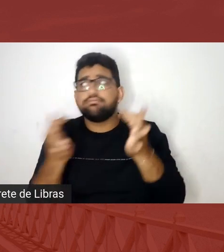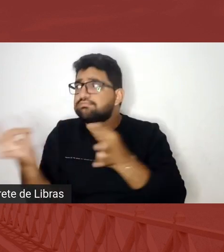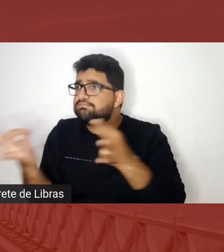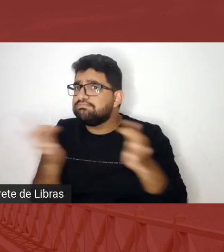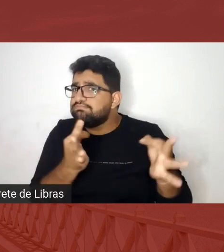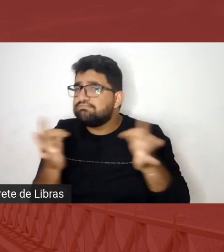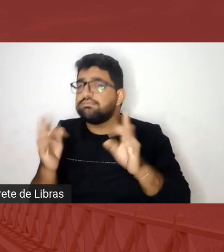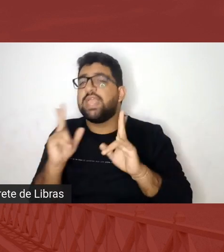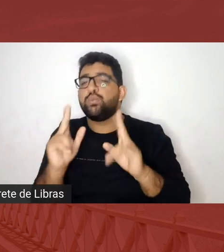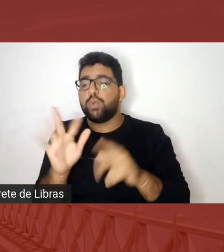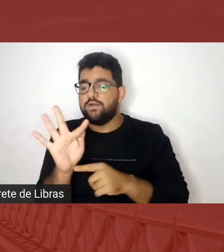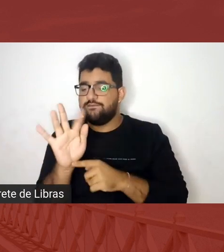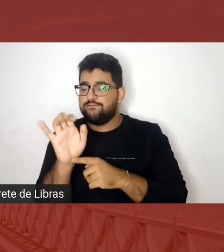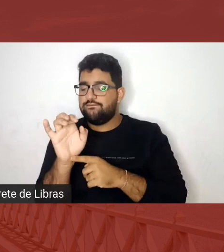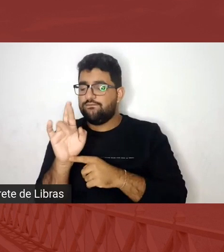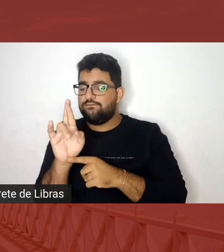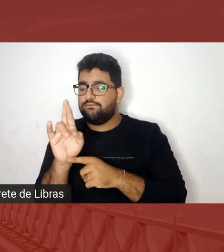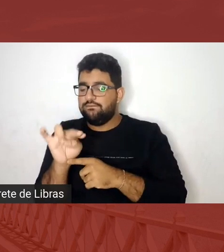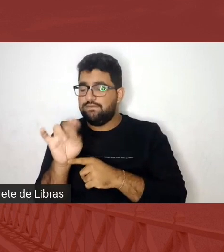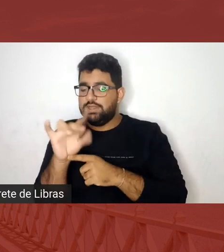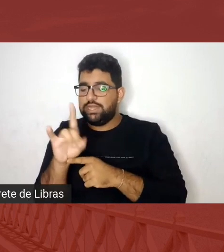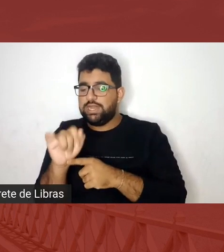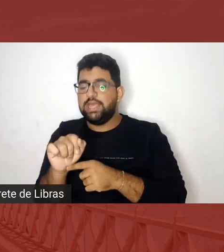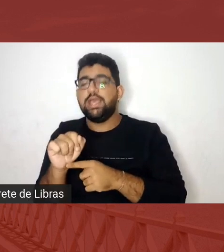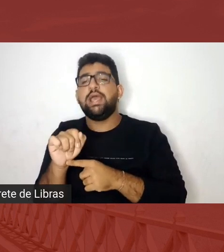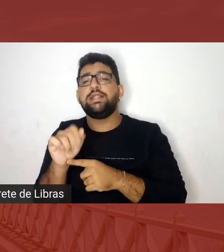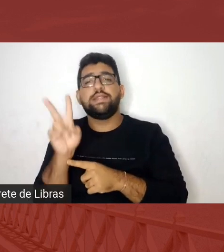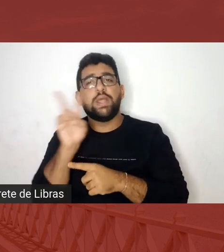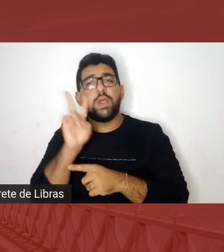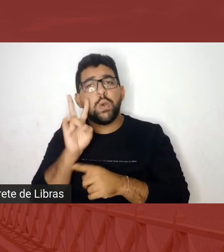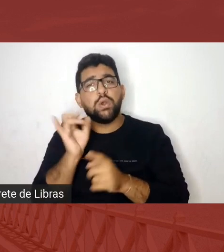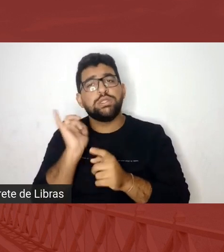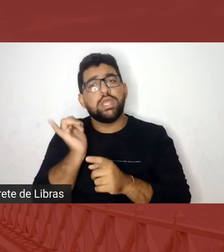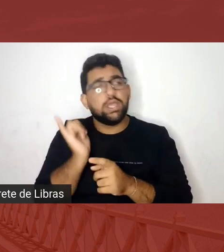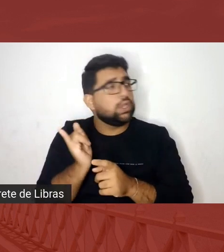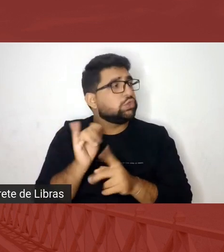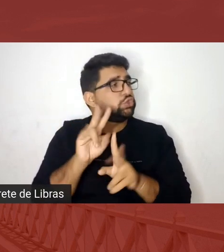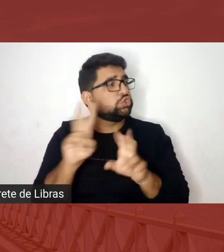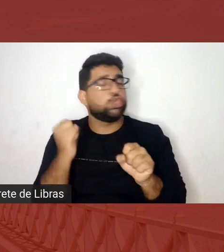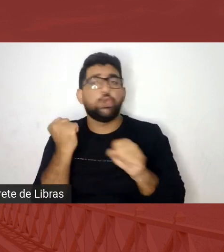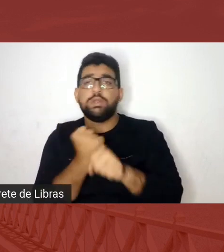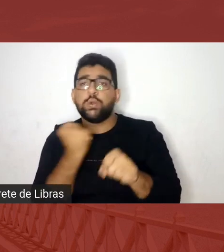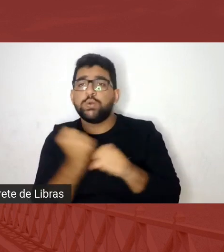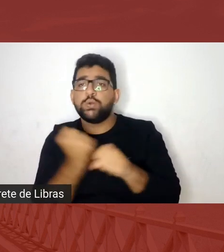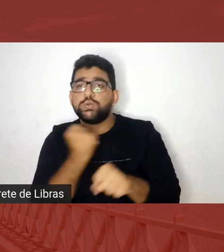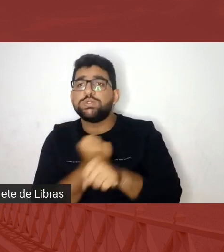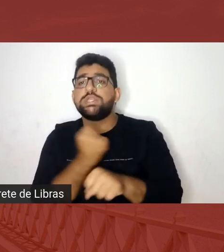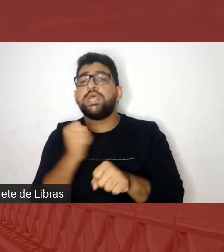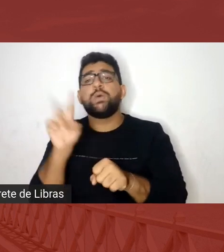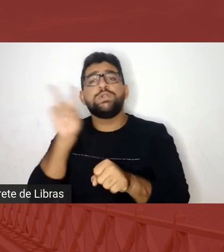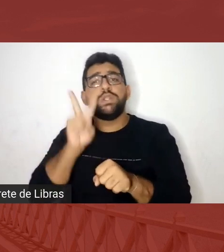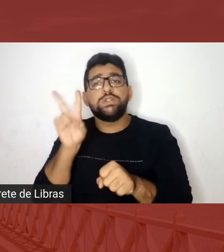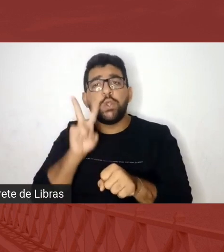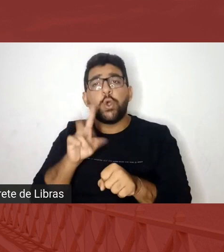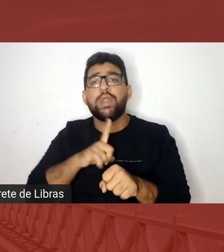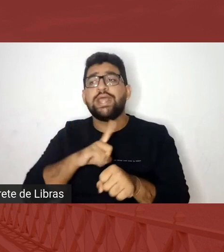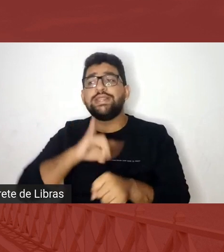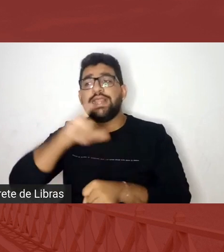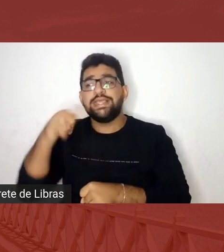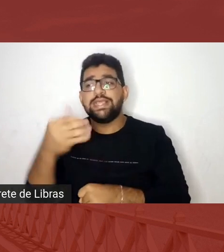história da construção do quilombo, ela traz esse texto para outras pessoas, mas ela tem a oportunidade de